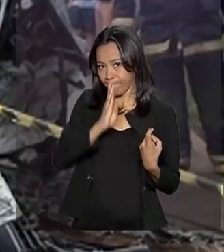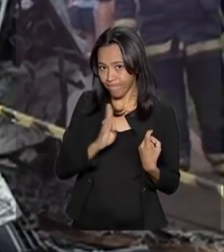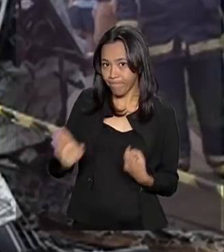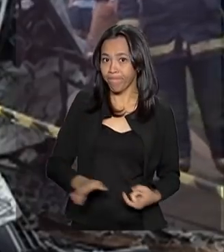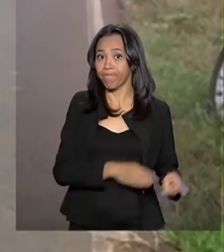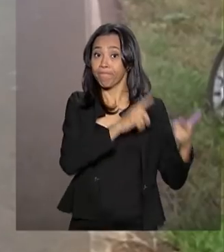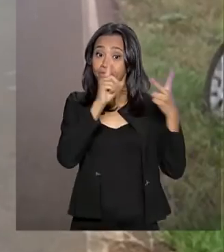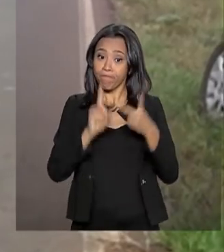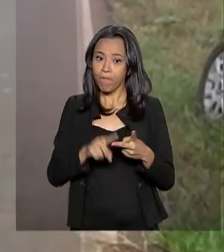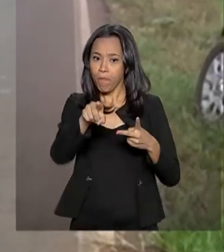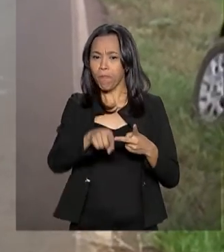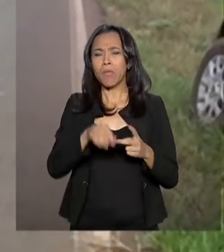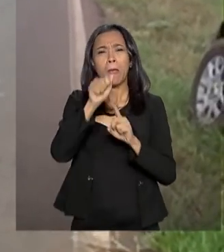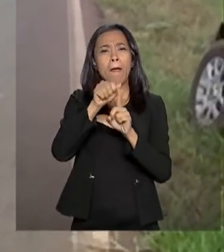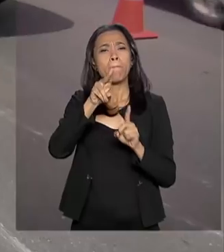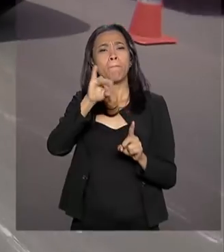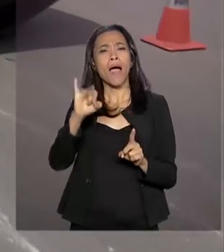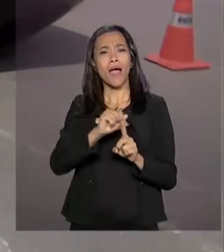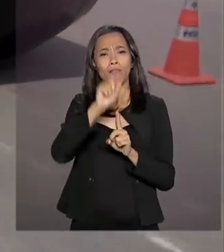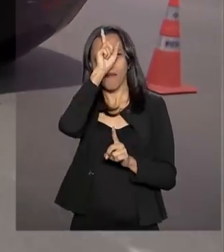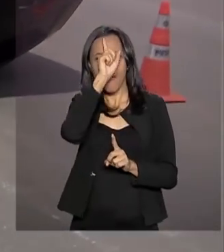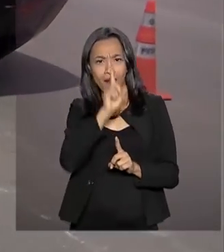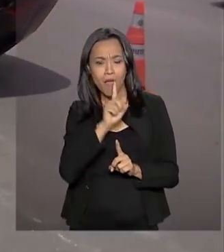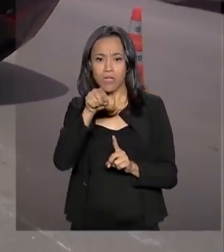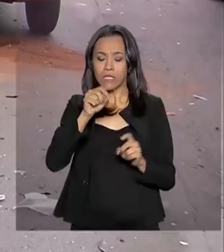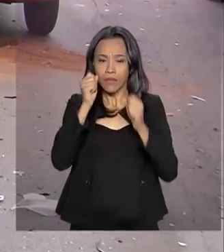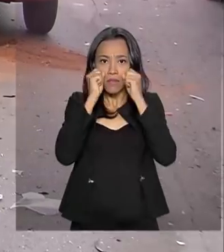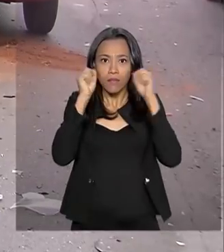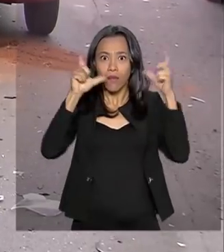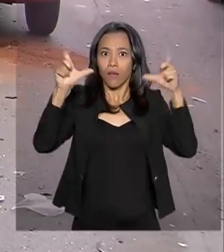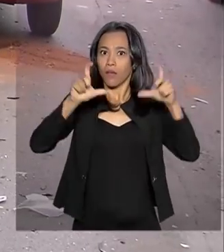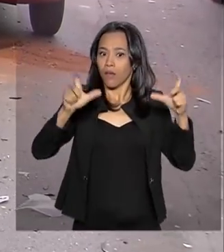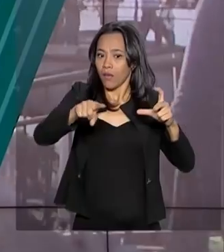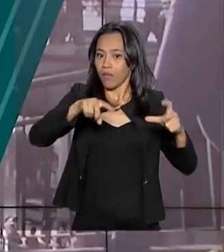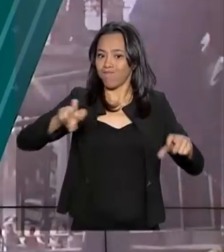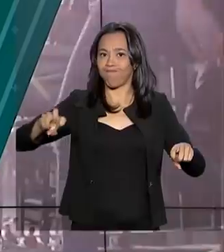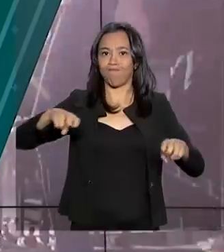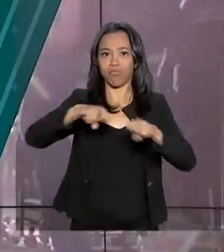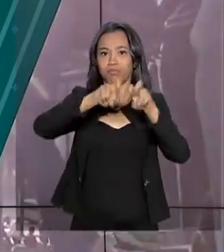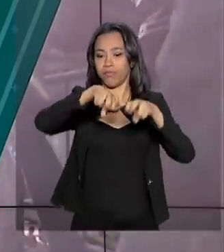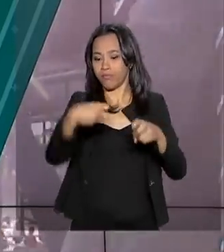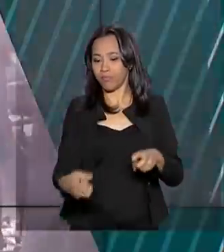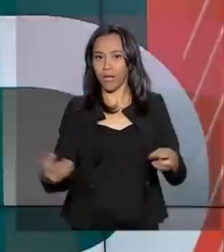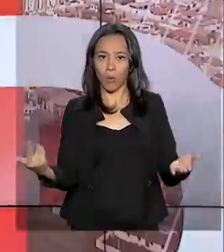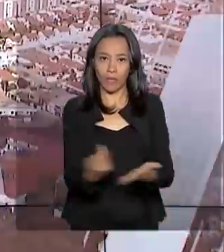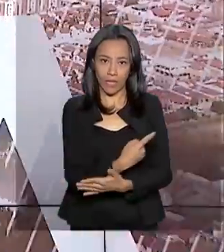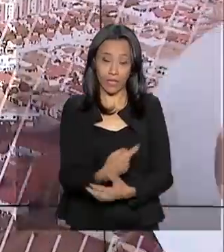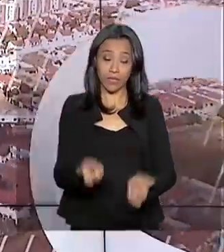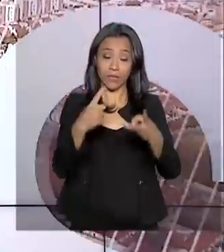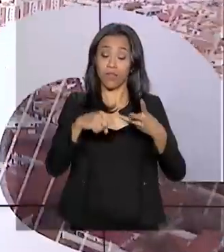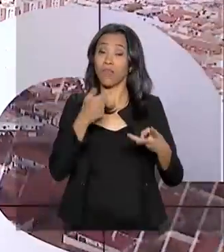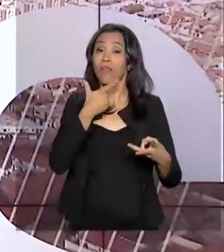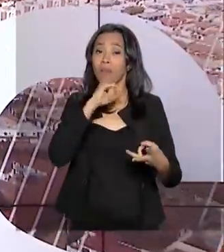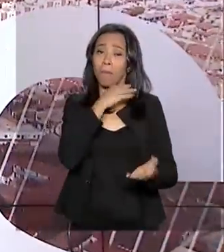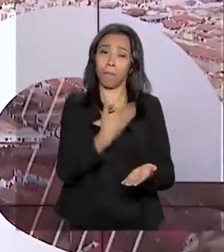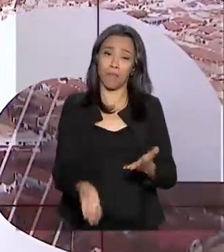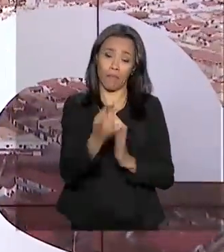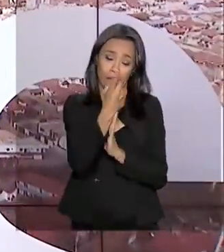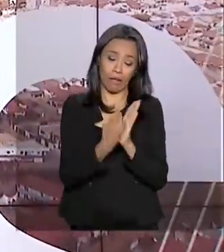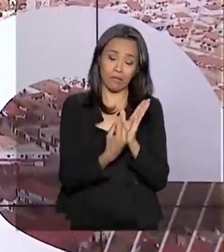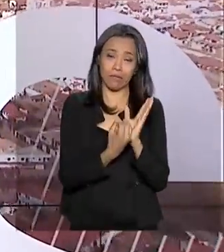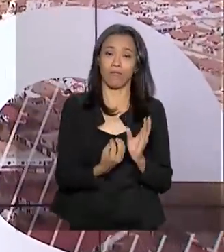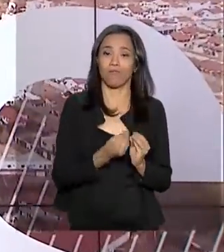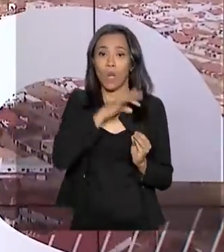Maio Amarelo, campanha chama atenção para o alto índice de mortes no trânsito. E quem perdeu o prazo de envio do imposto de renda pode se